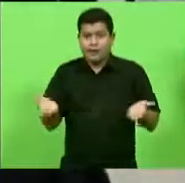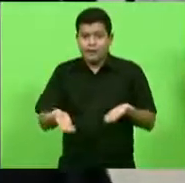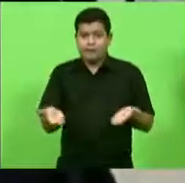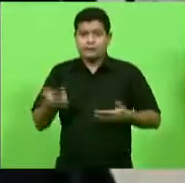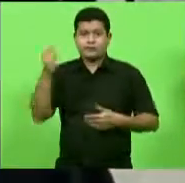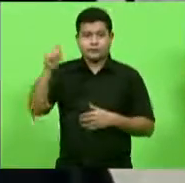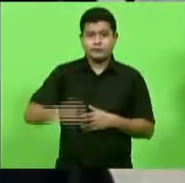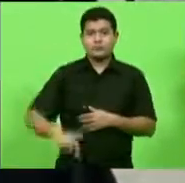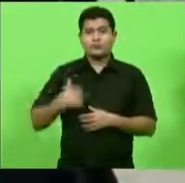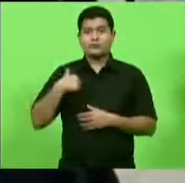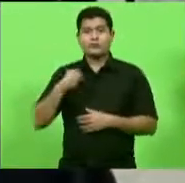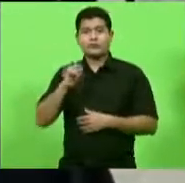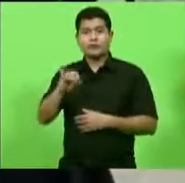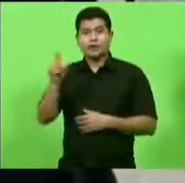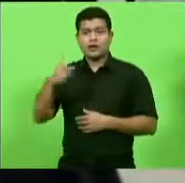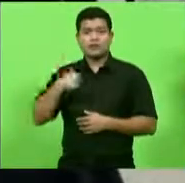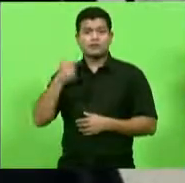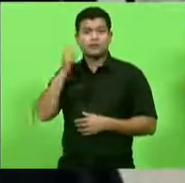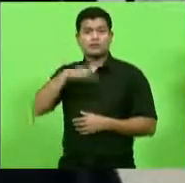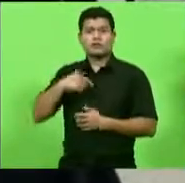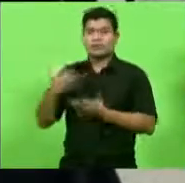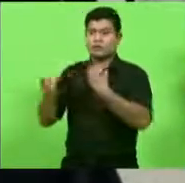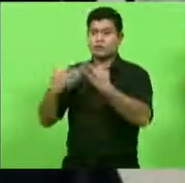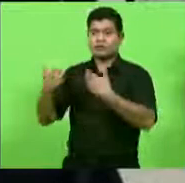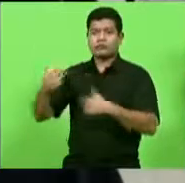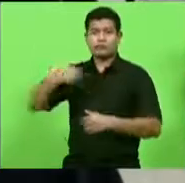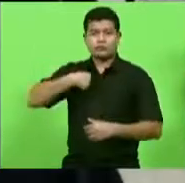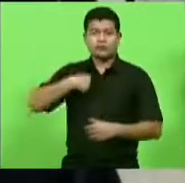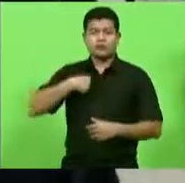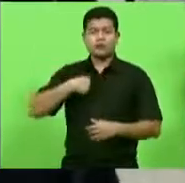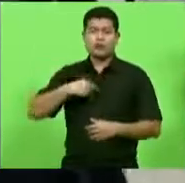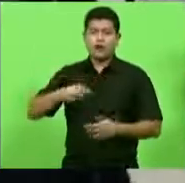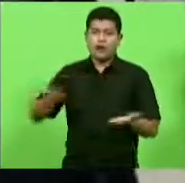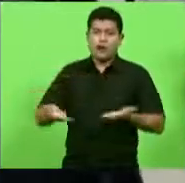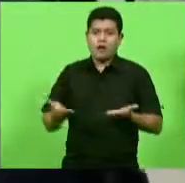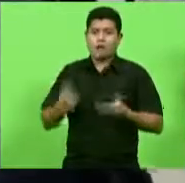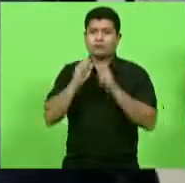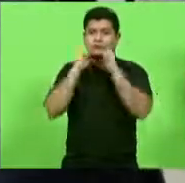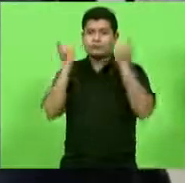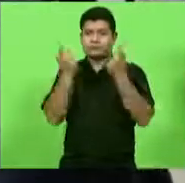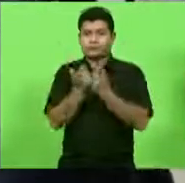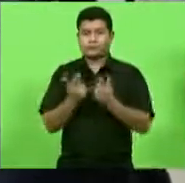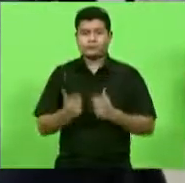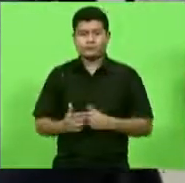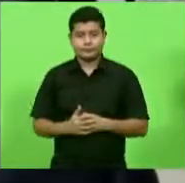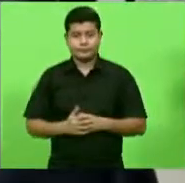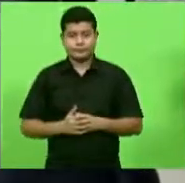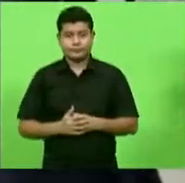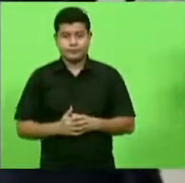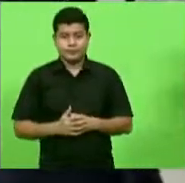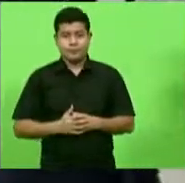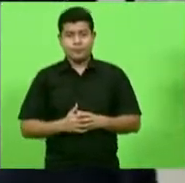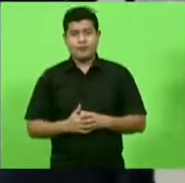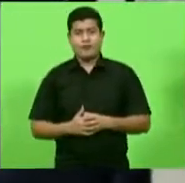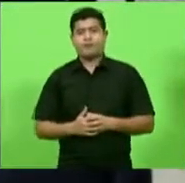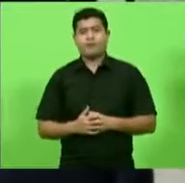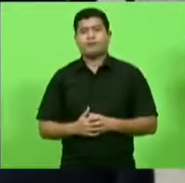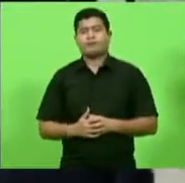não consegue me atender pela assembleia pela tribuna por outro lado senhoras e senhores